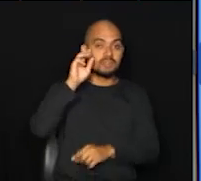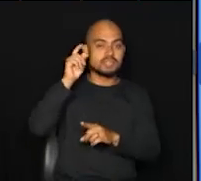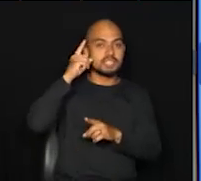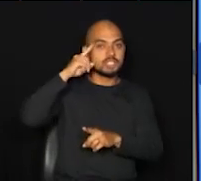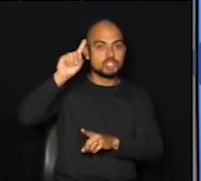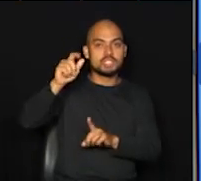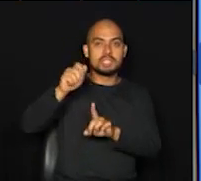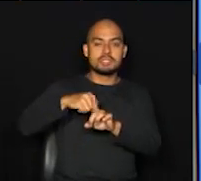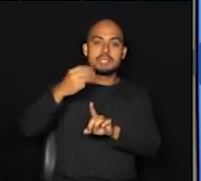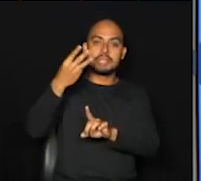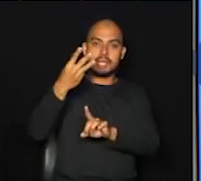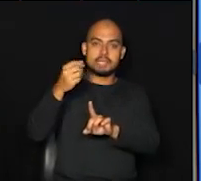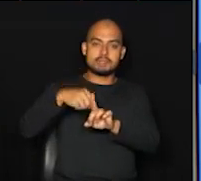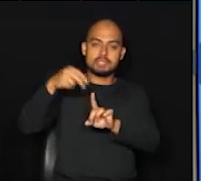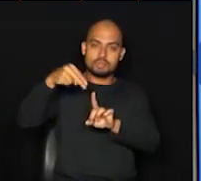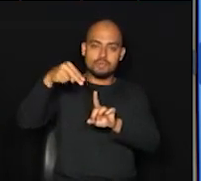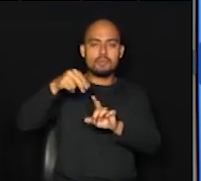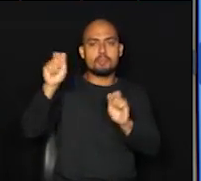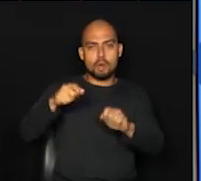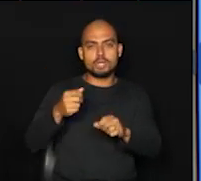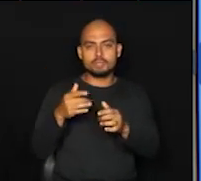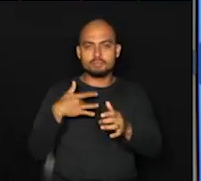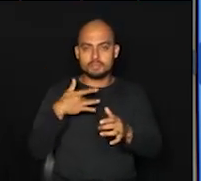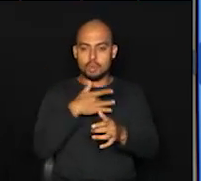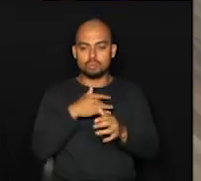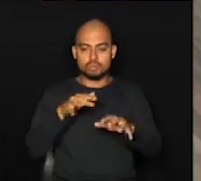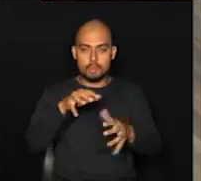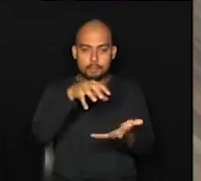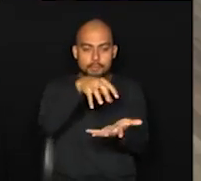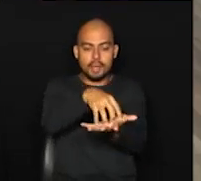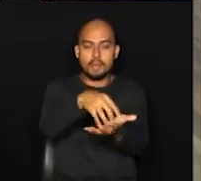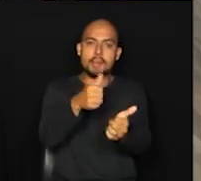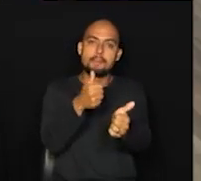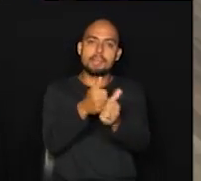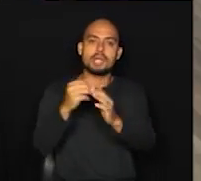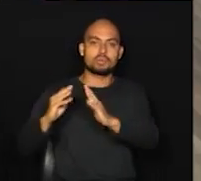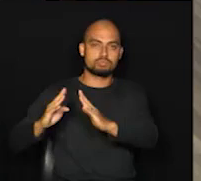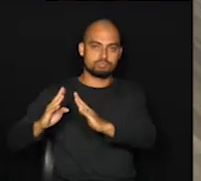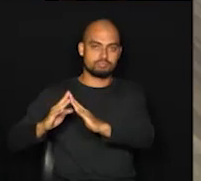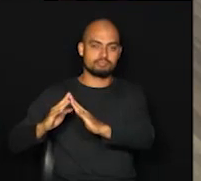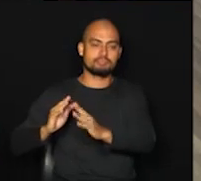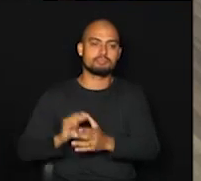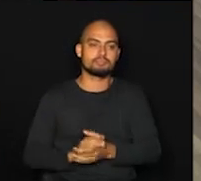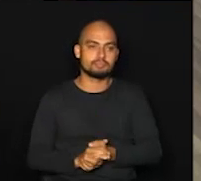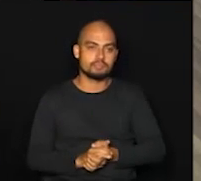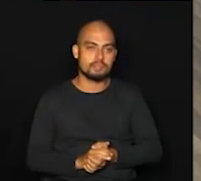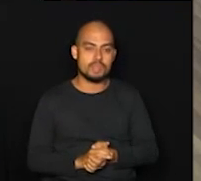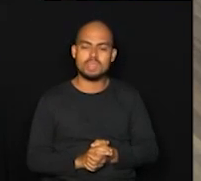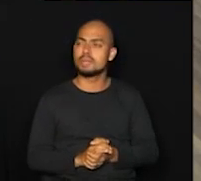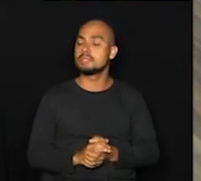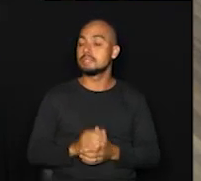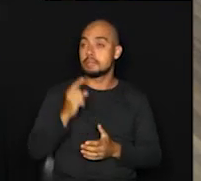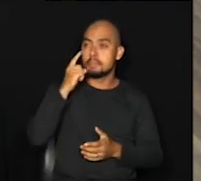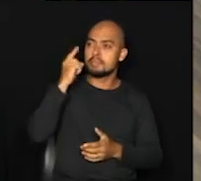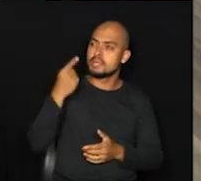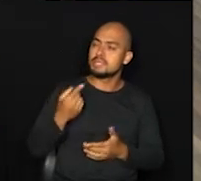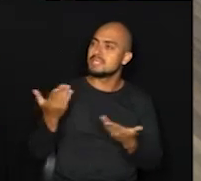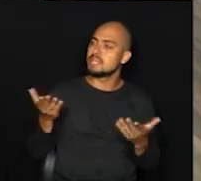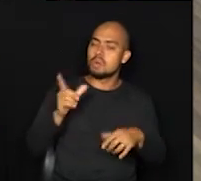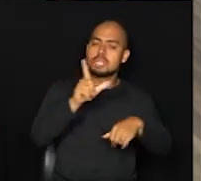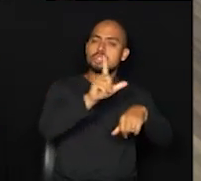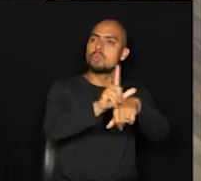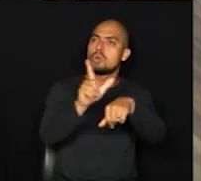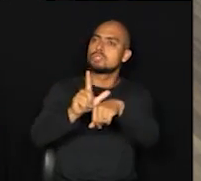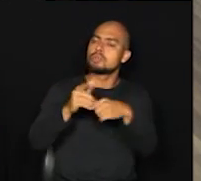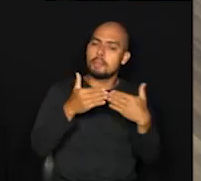Você pode procurar o centro de saúde mais perto da sua casa. Ô, Mira, nós estamos falando sobre essa retomada, né, do comércio, de